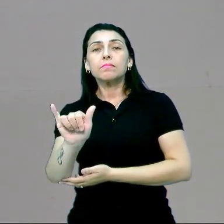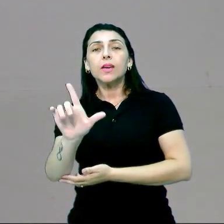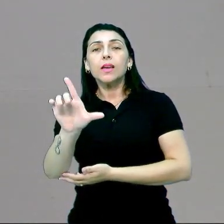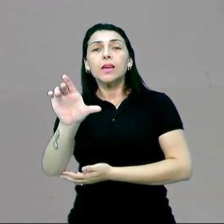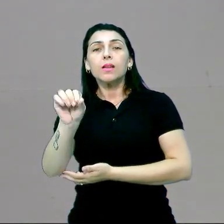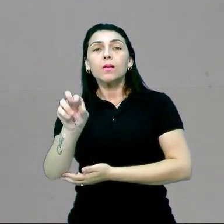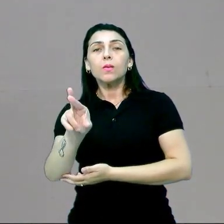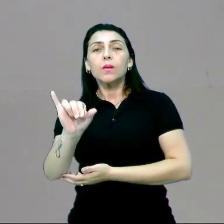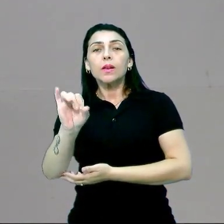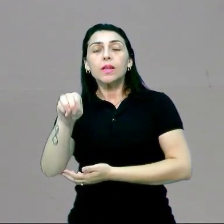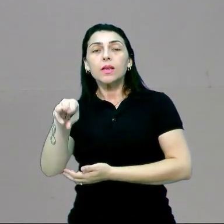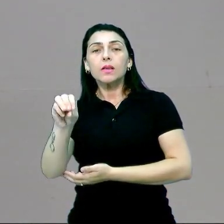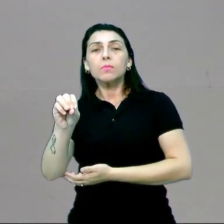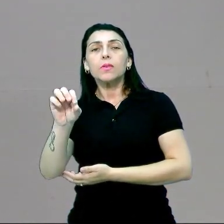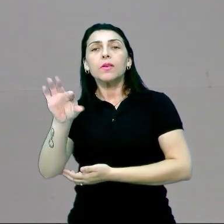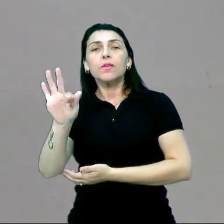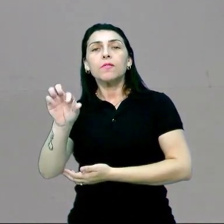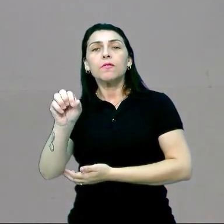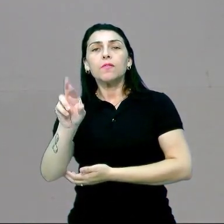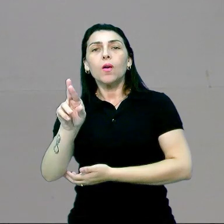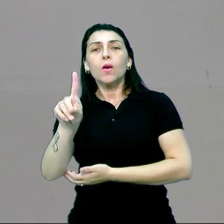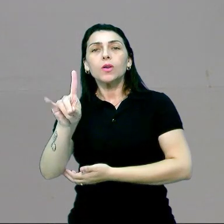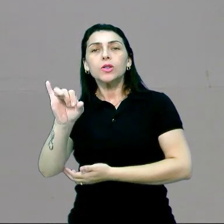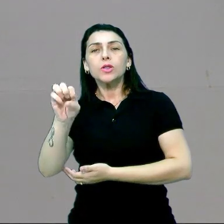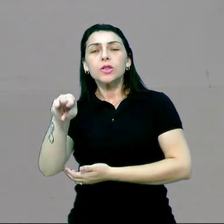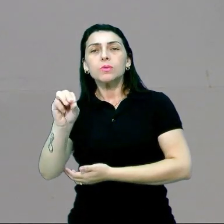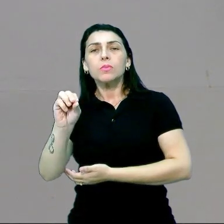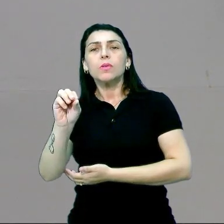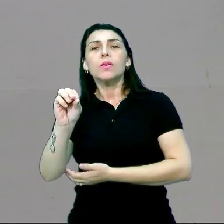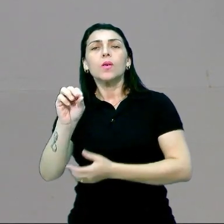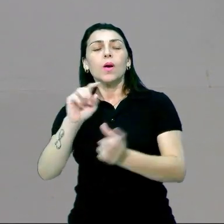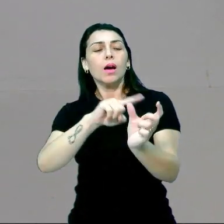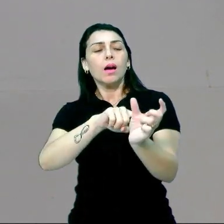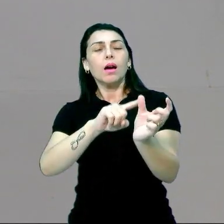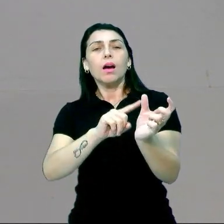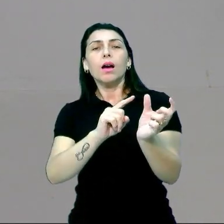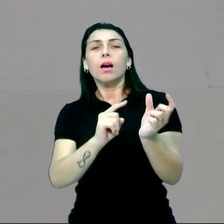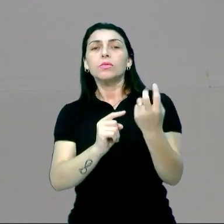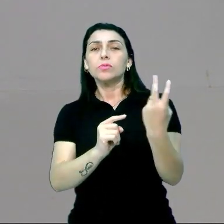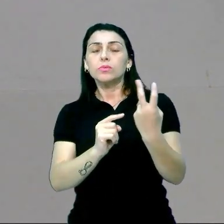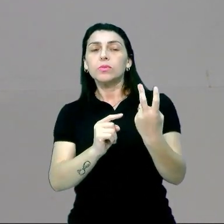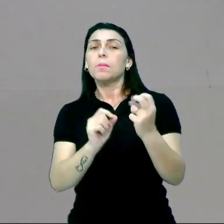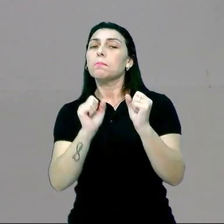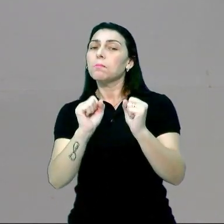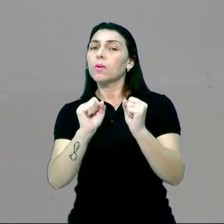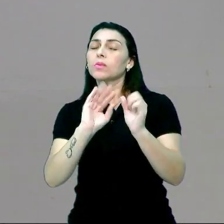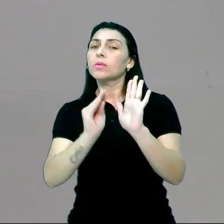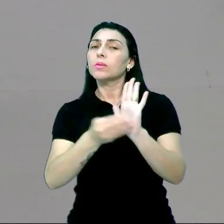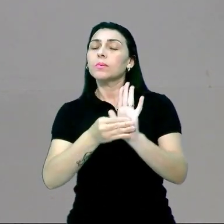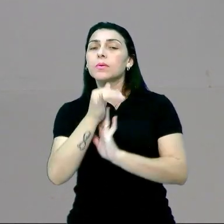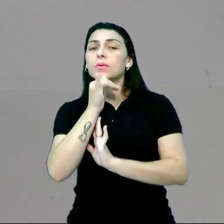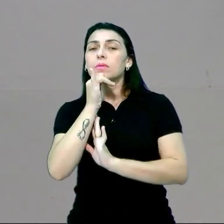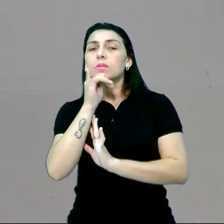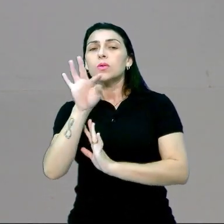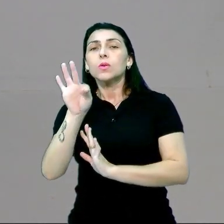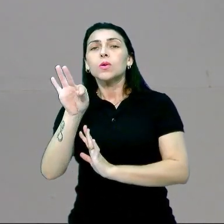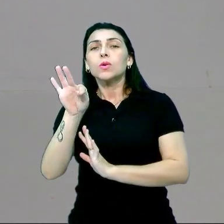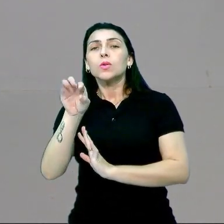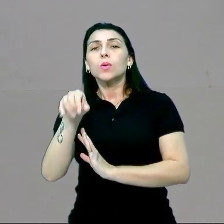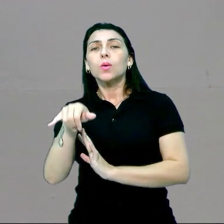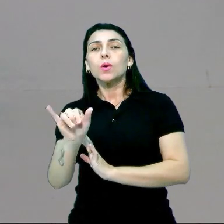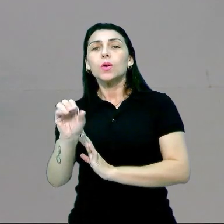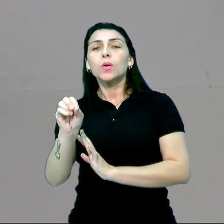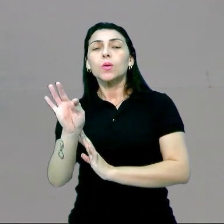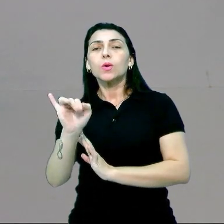fordismo. Vocês sabem o que é isso? Taylorismo e fordismo, e eu ainda posso acrescentar, por exemplo, o toyotismo,